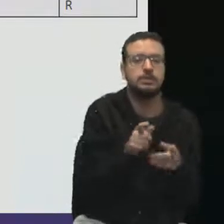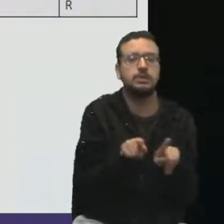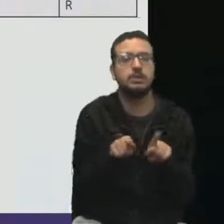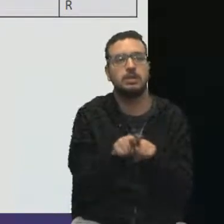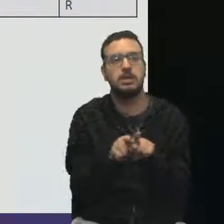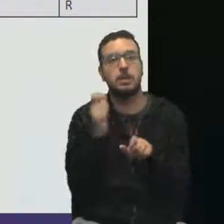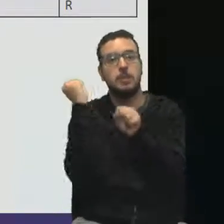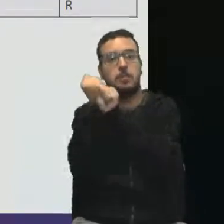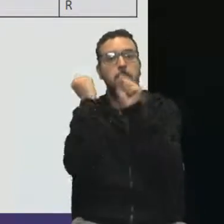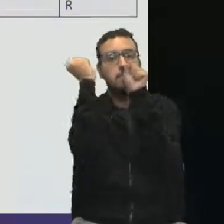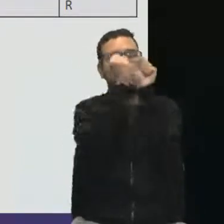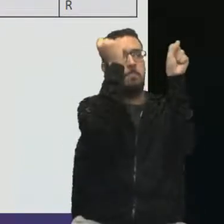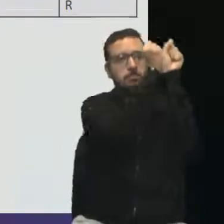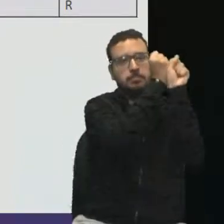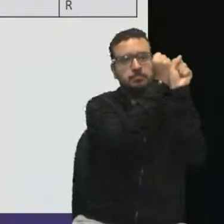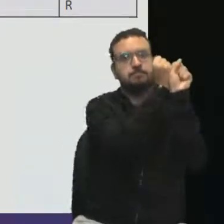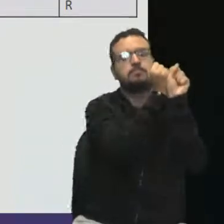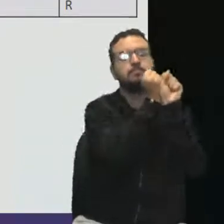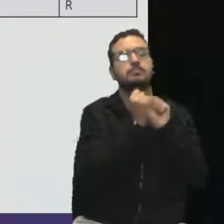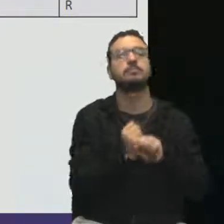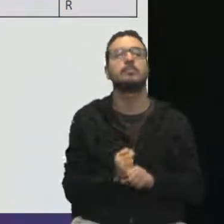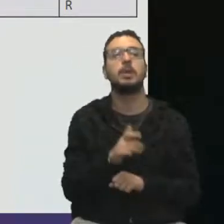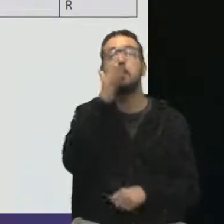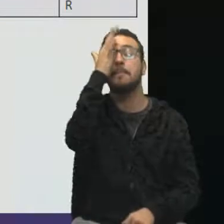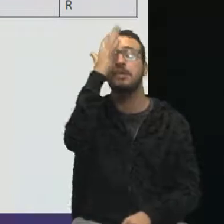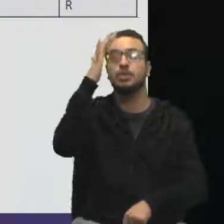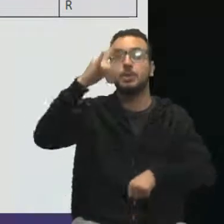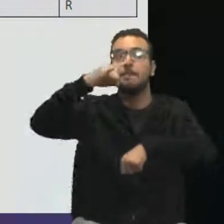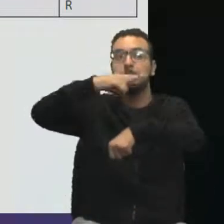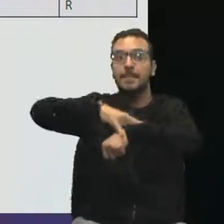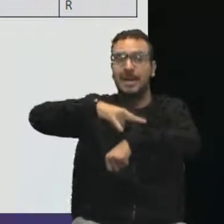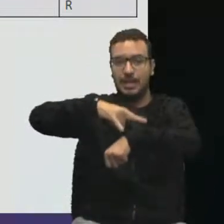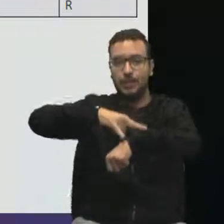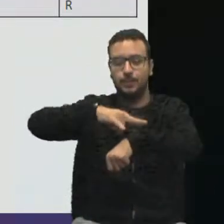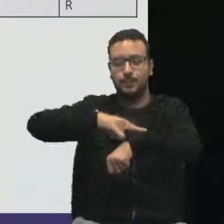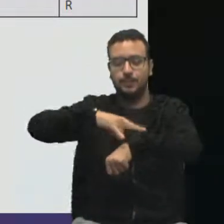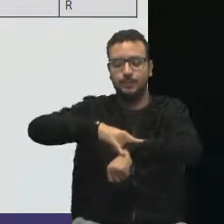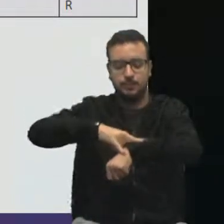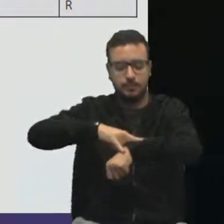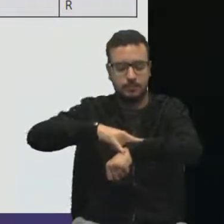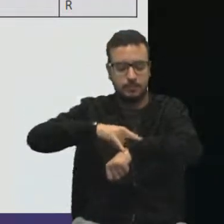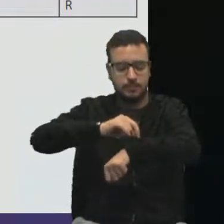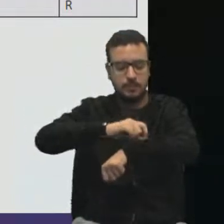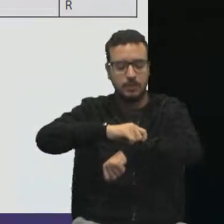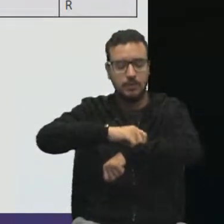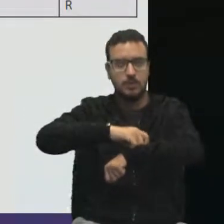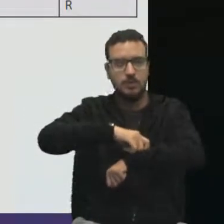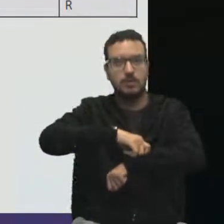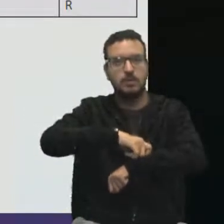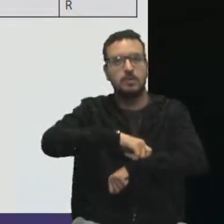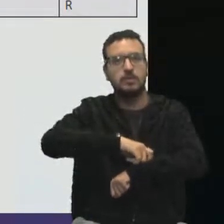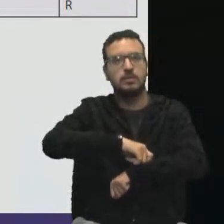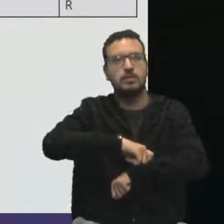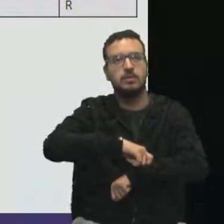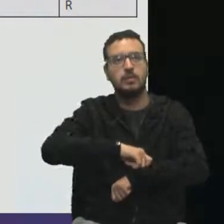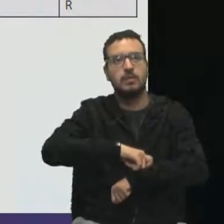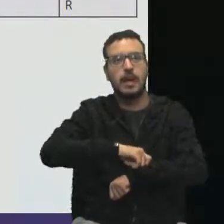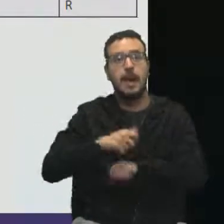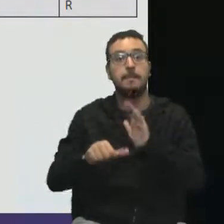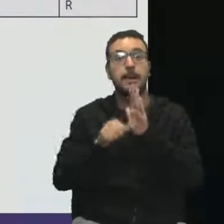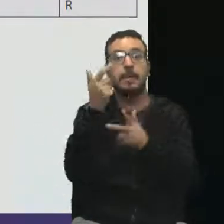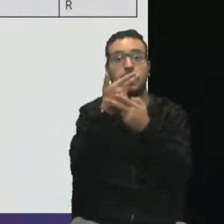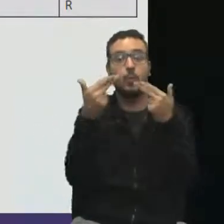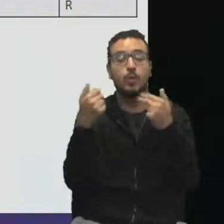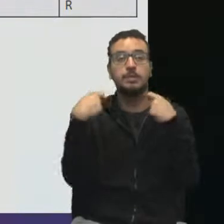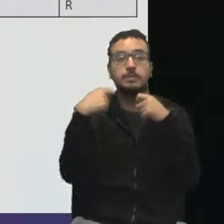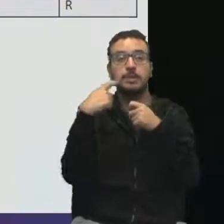Pois bem, vamos imaginar aqui o nosso banheiro. Primeira coisa que eu coloco na matriz é o responsável, é